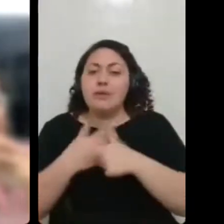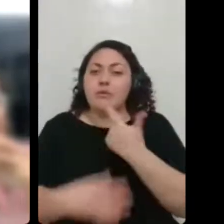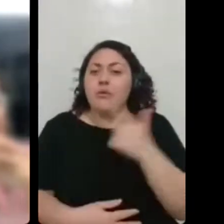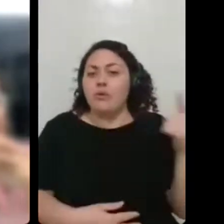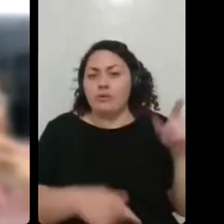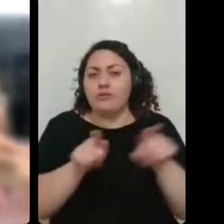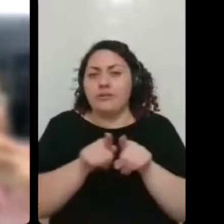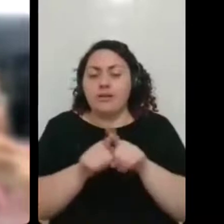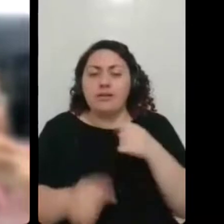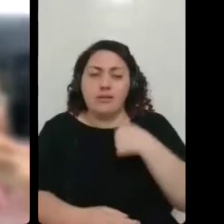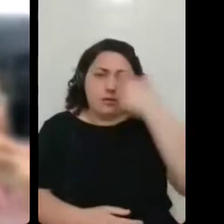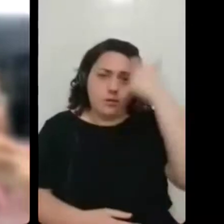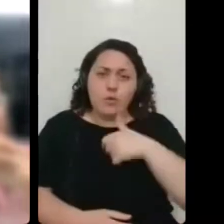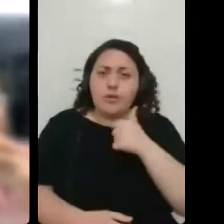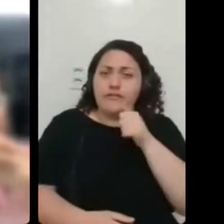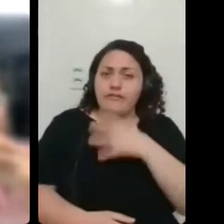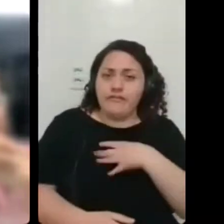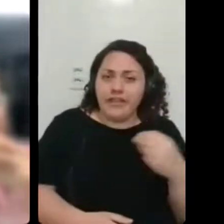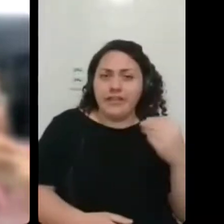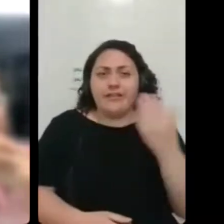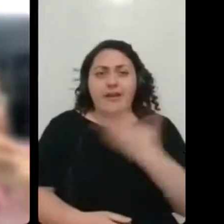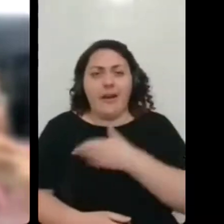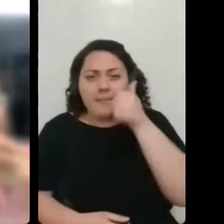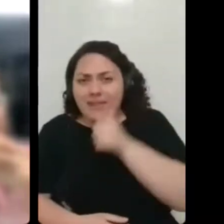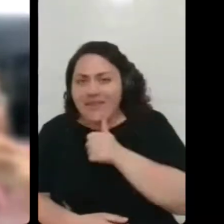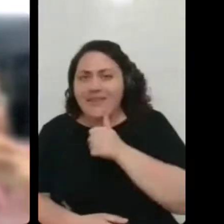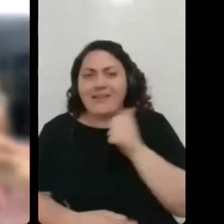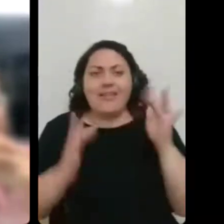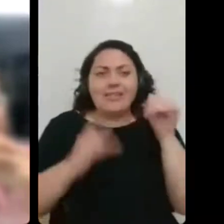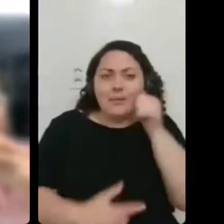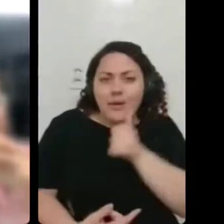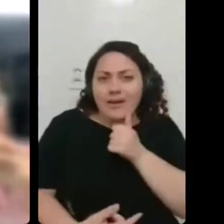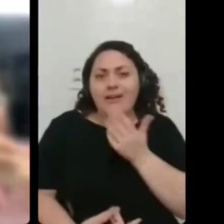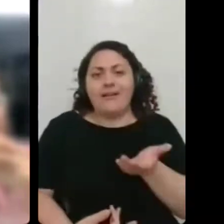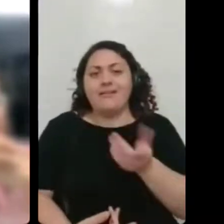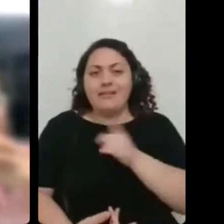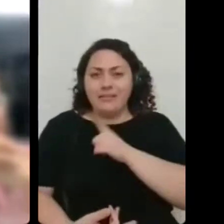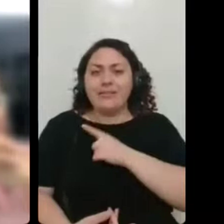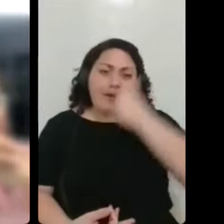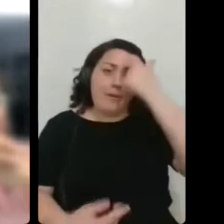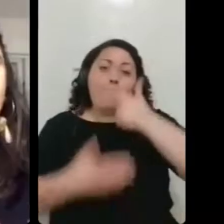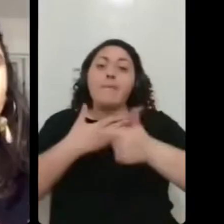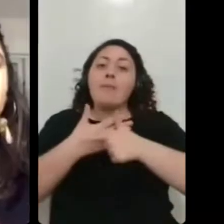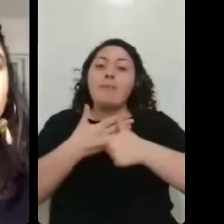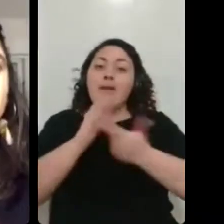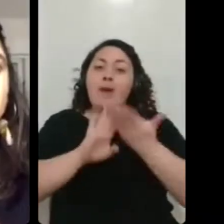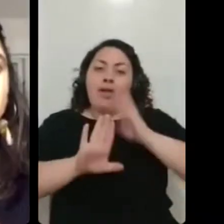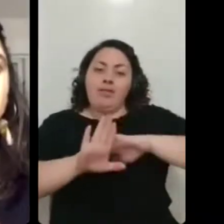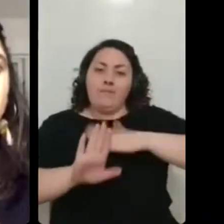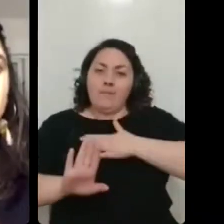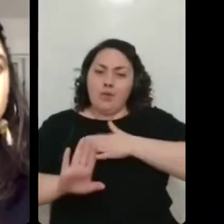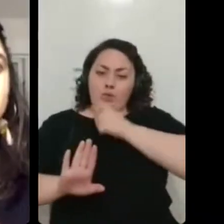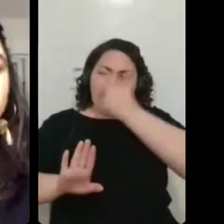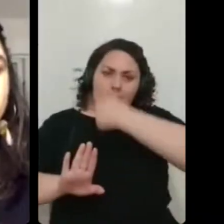filha, o papel de amiga, o papel de namorada, a gente tem outros papéis e eu acho que